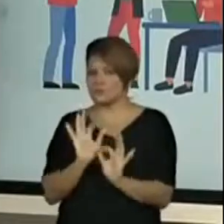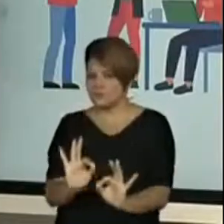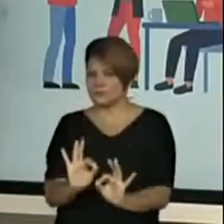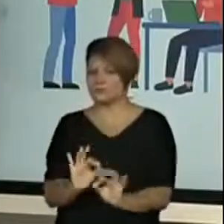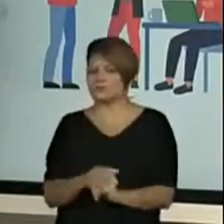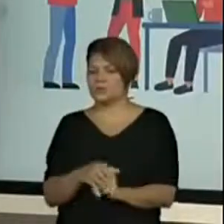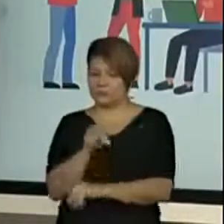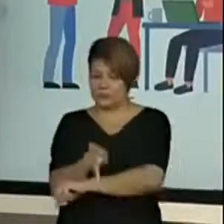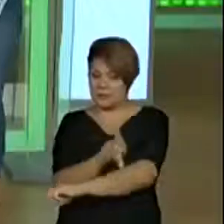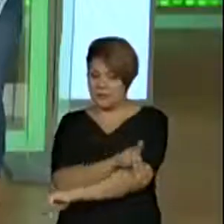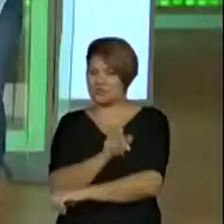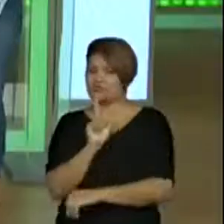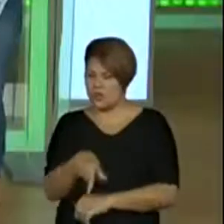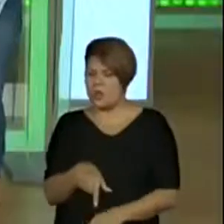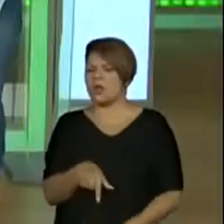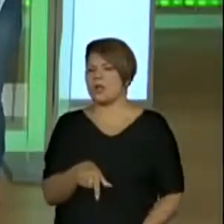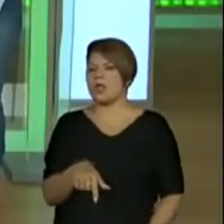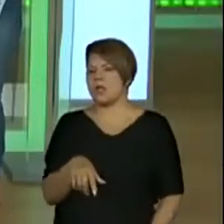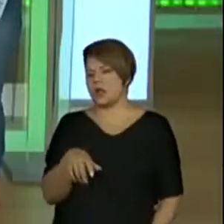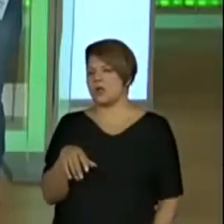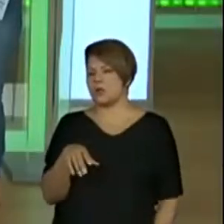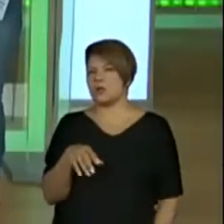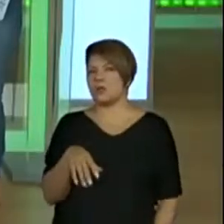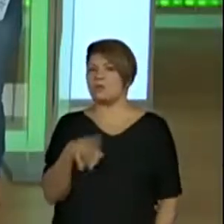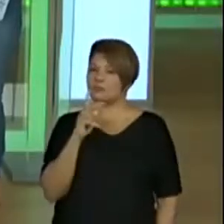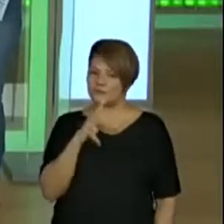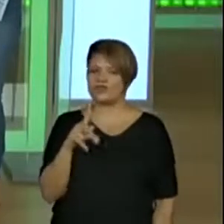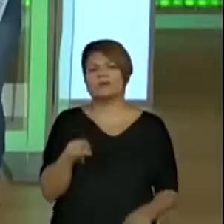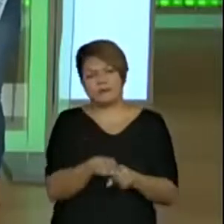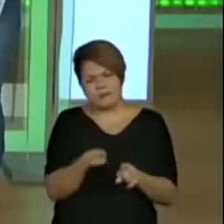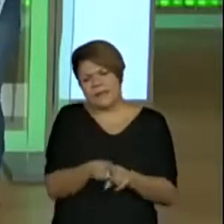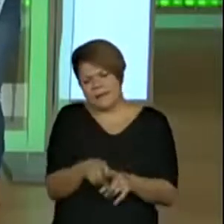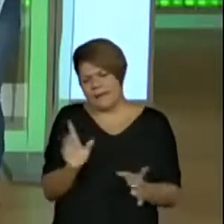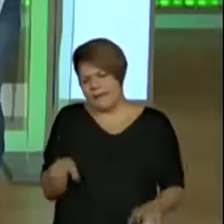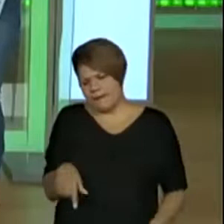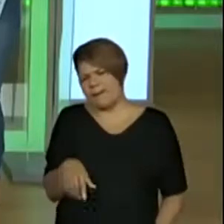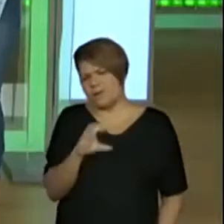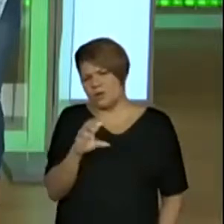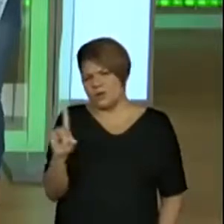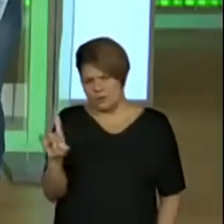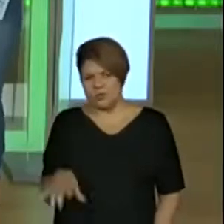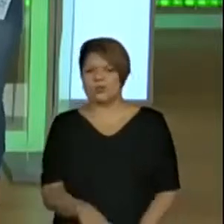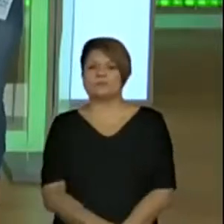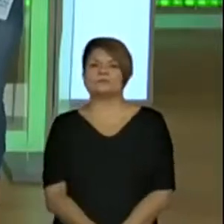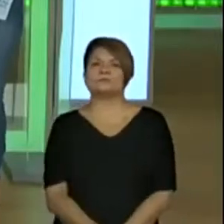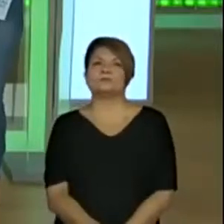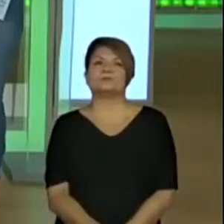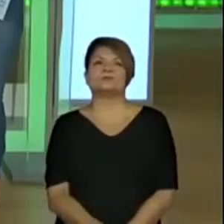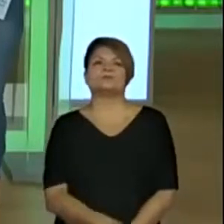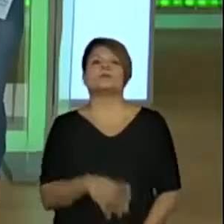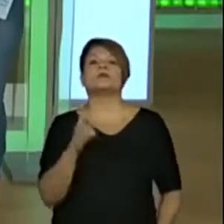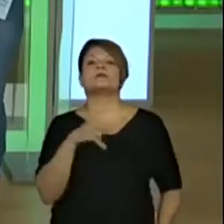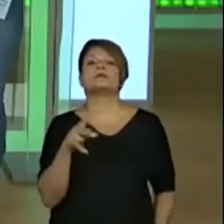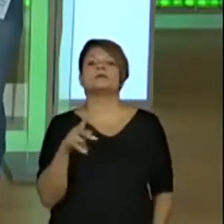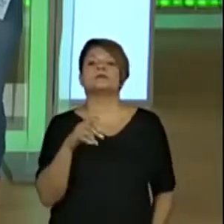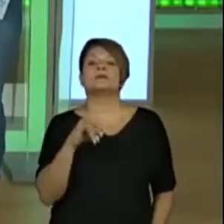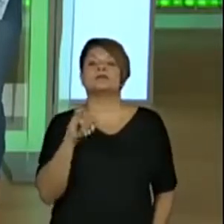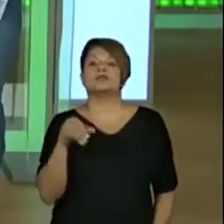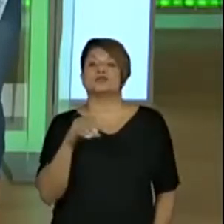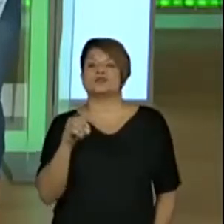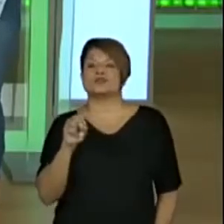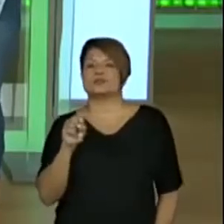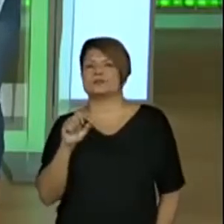professor coordenador, tá bom? Então, olha lá o nome das professoras. Josiane, Sueli Camila,